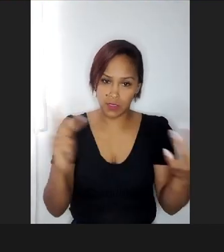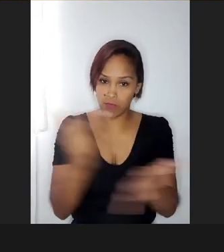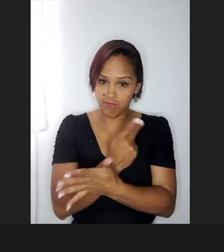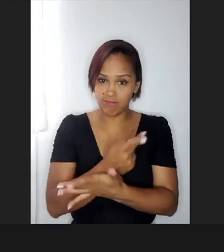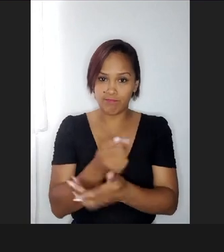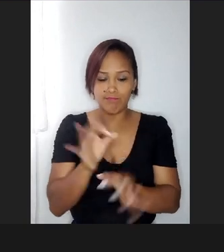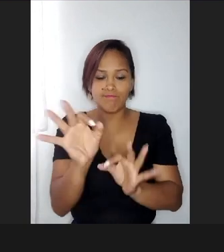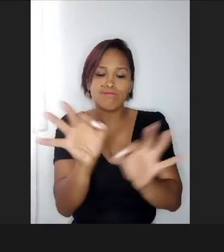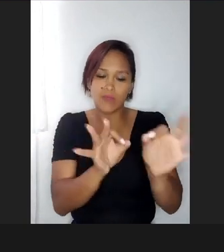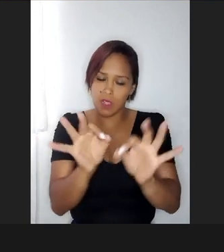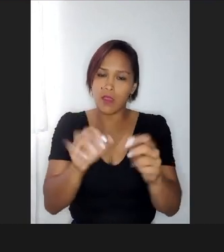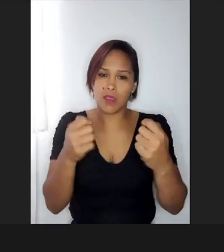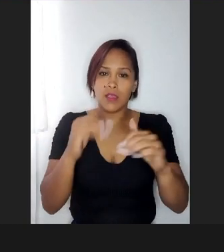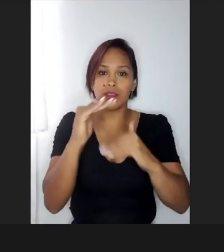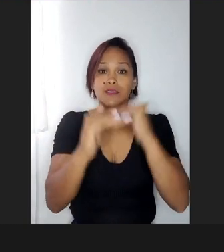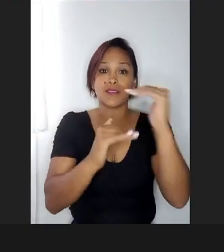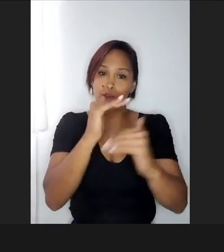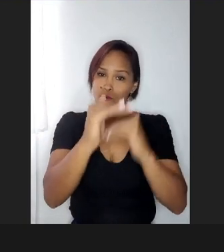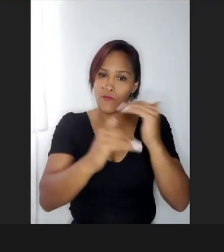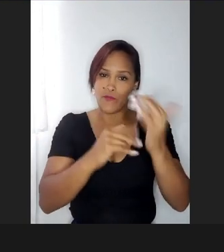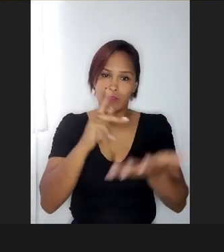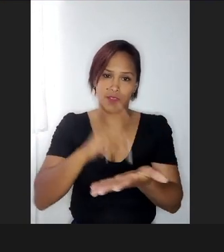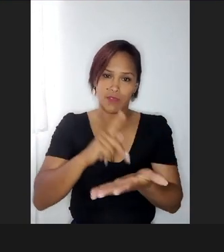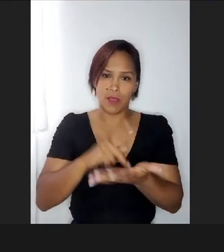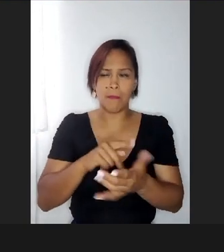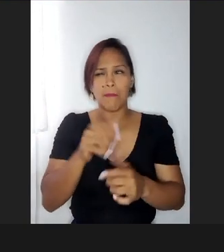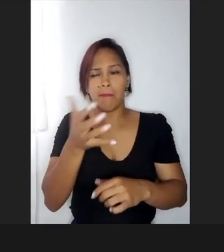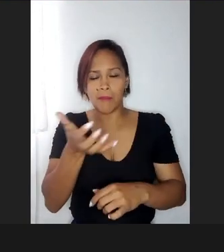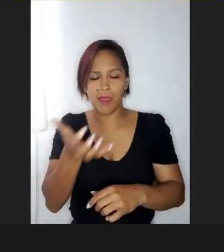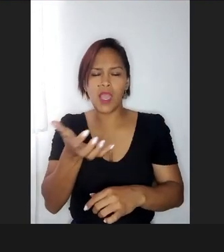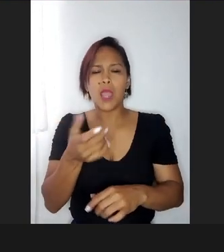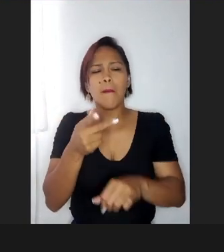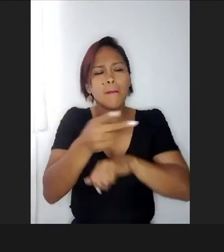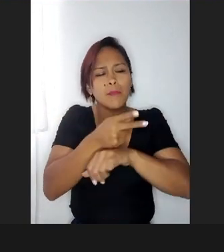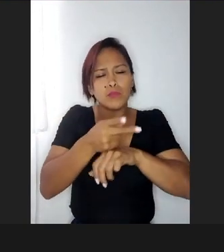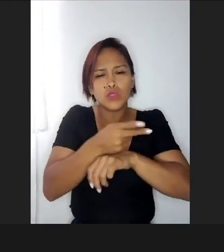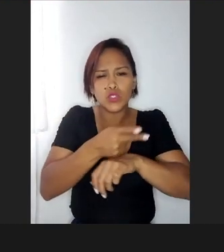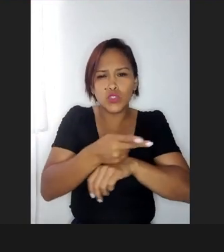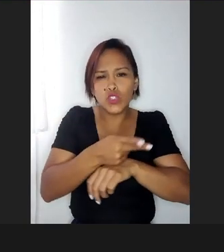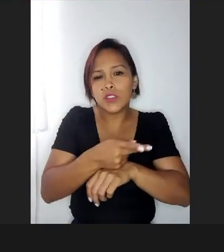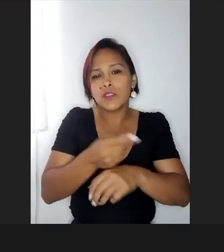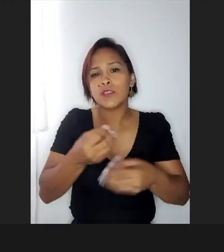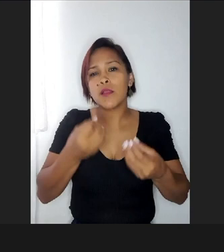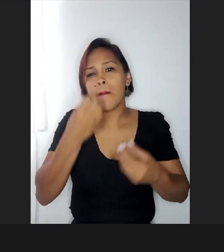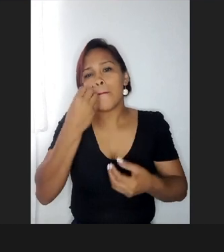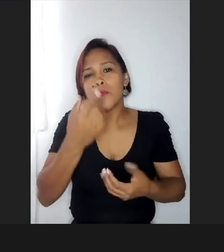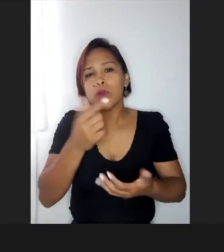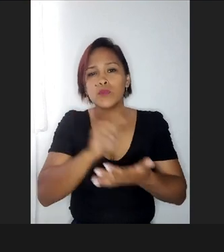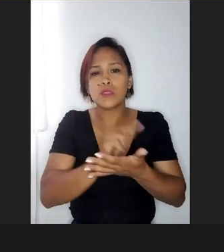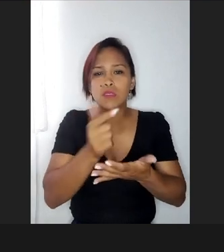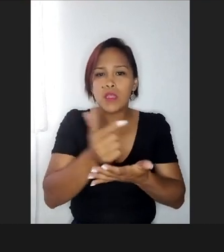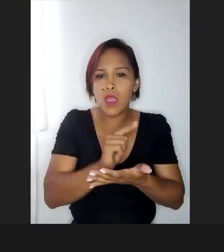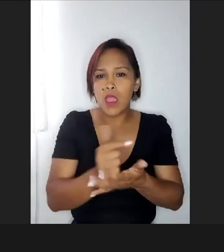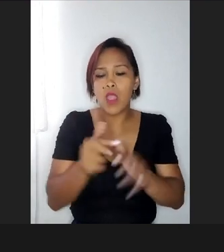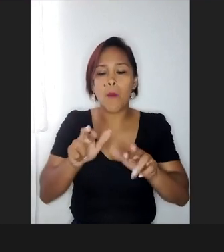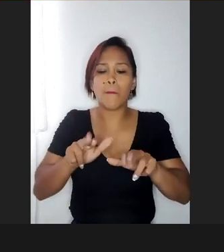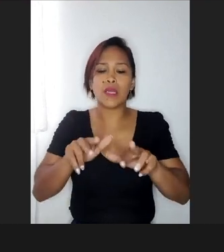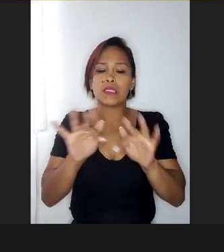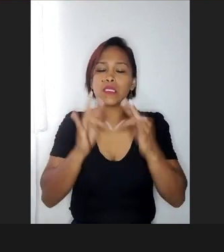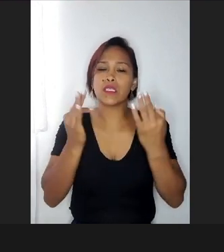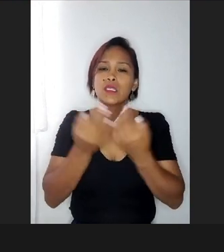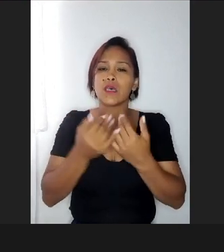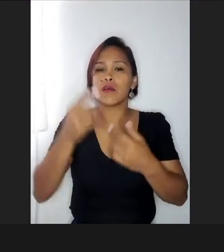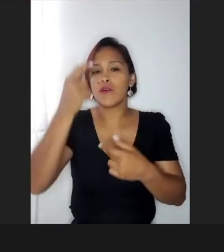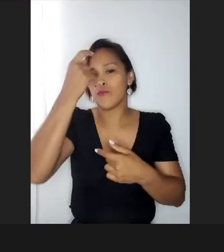na verdade, desenvolver, mas assim, busque, é, sobre a parentalidade consciente mesmo,